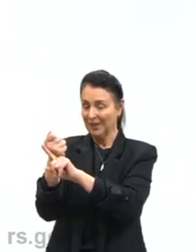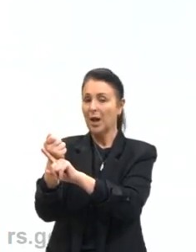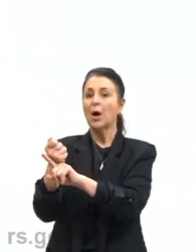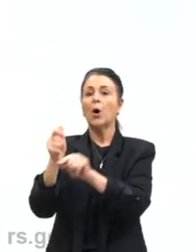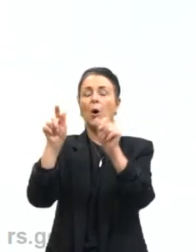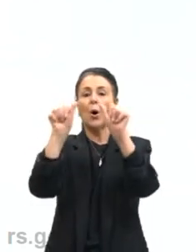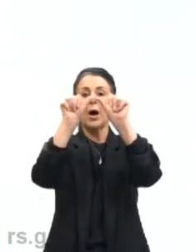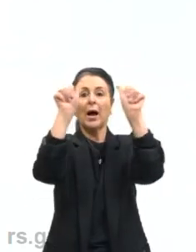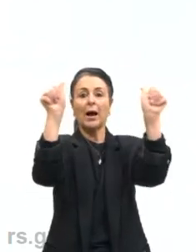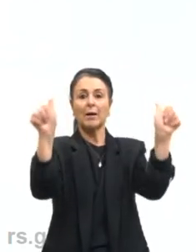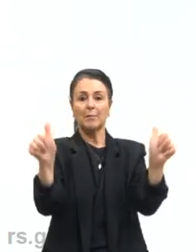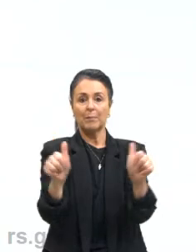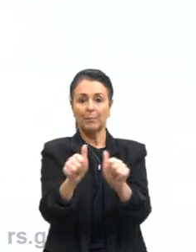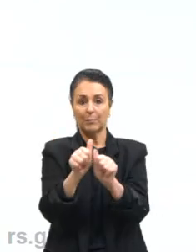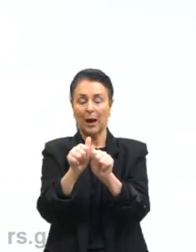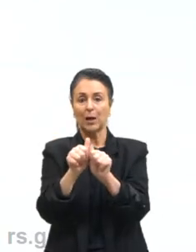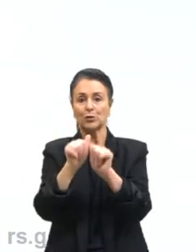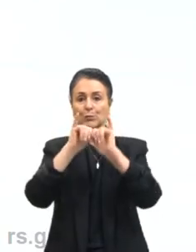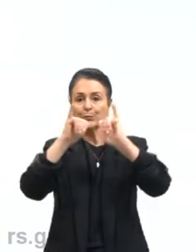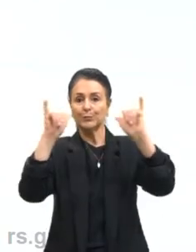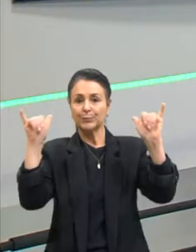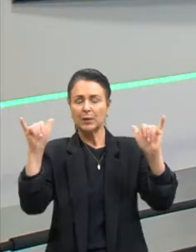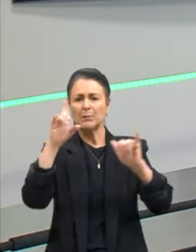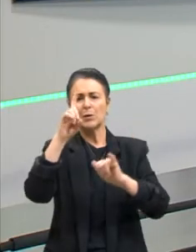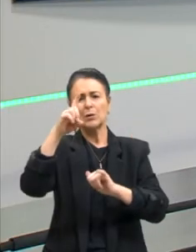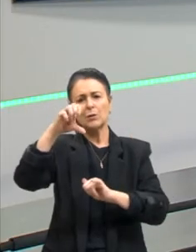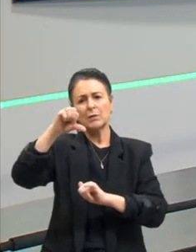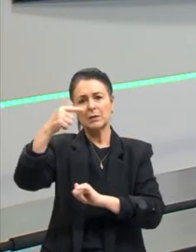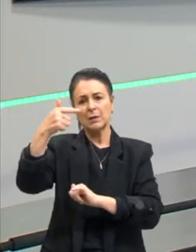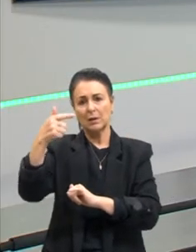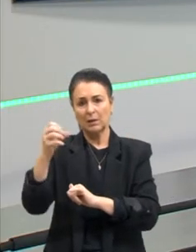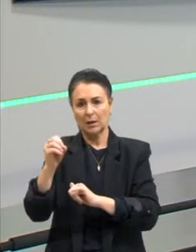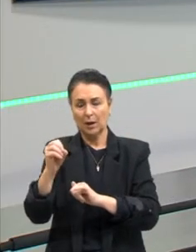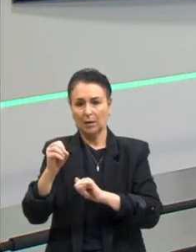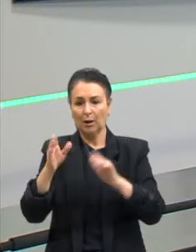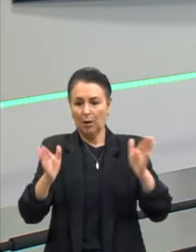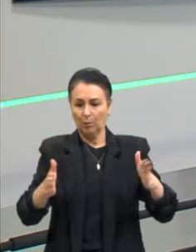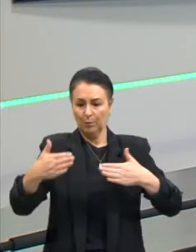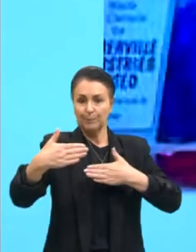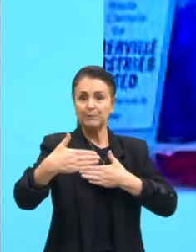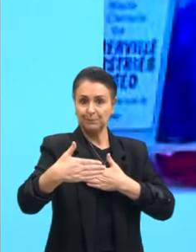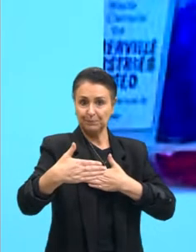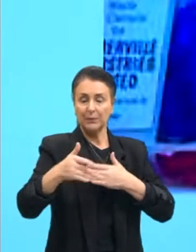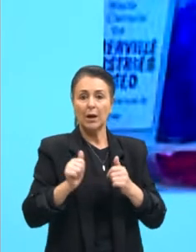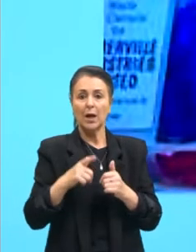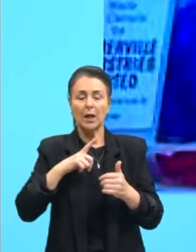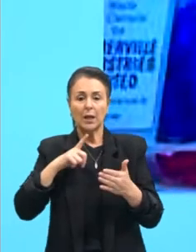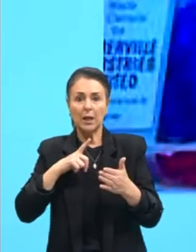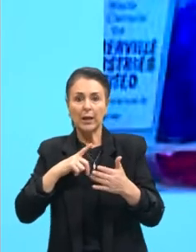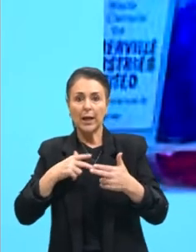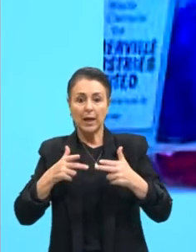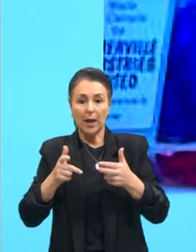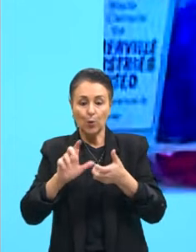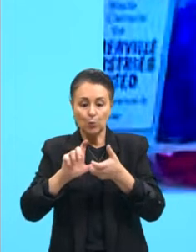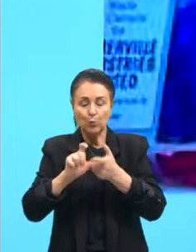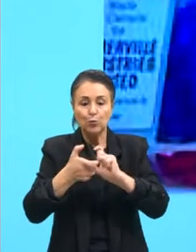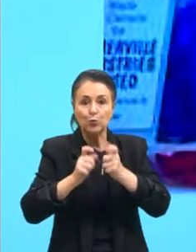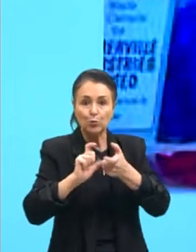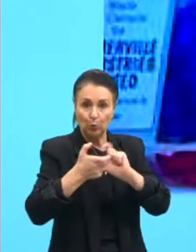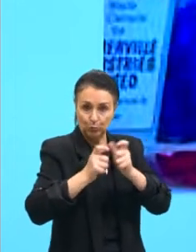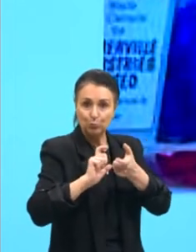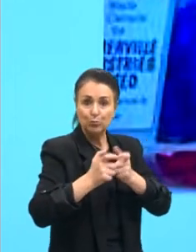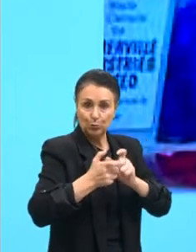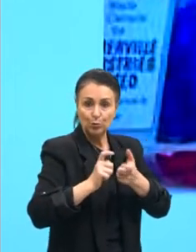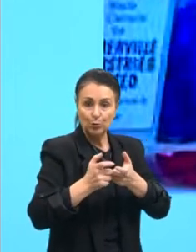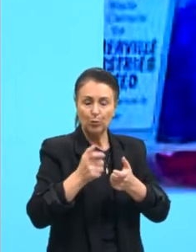1970. Ela é a caixa de um jogo do Batalha Naval. E aí convido vocês para a gente fazer